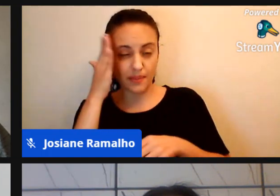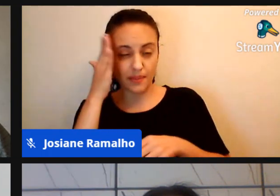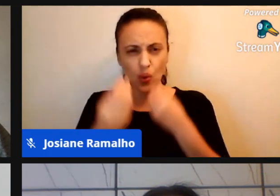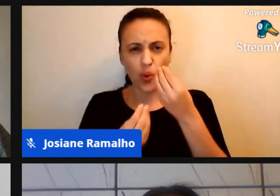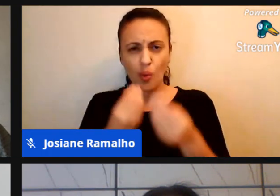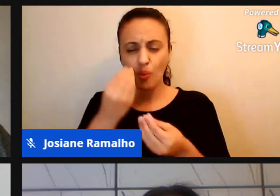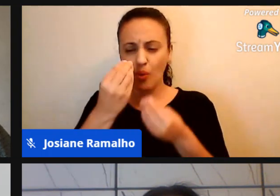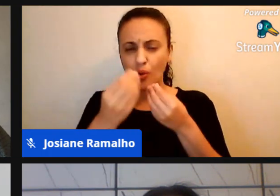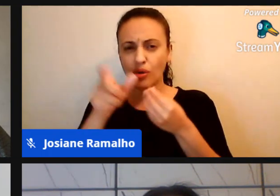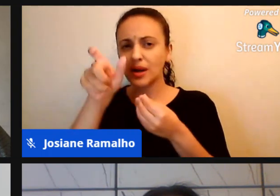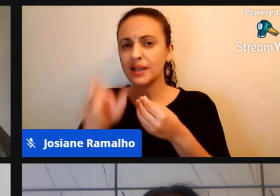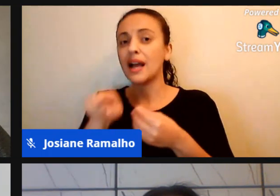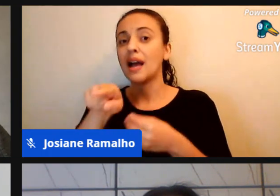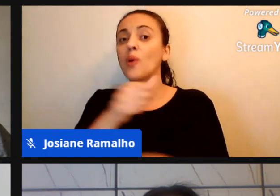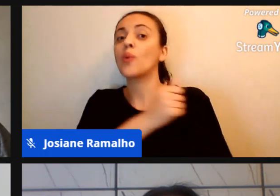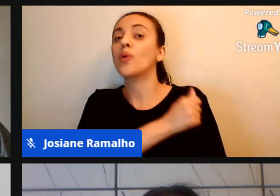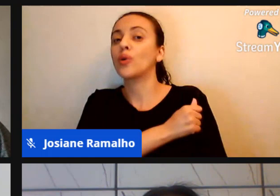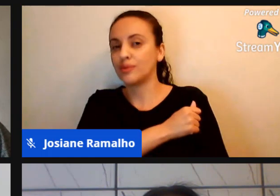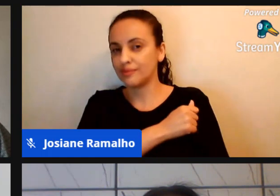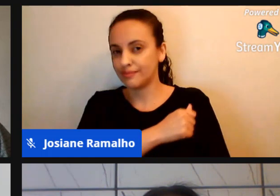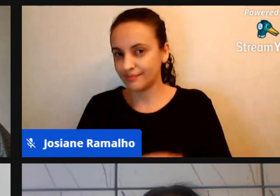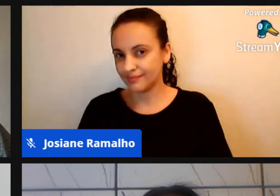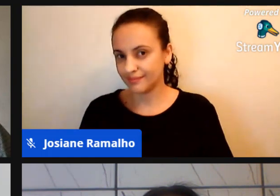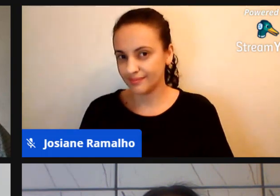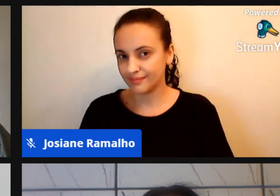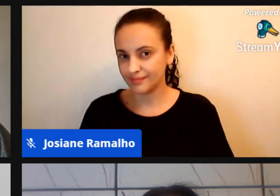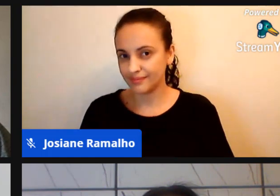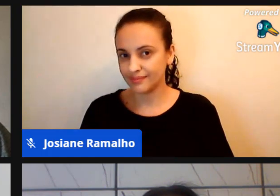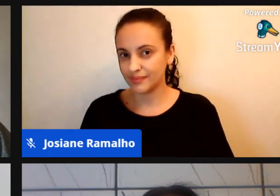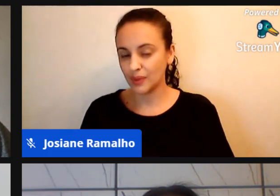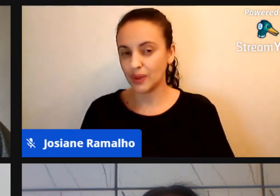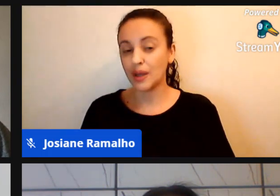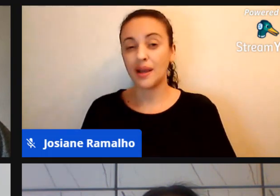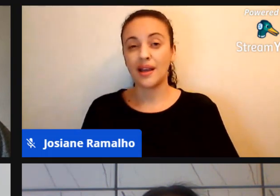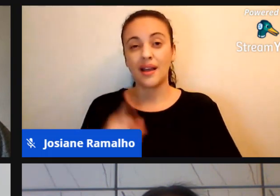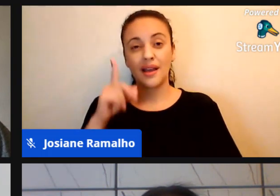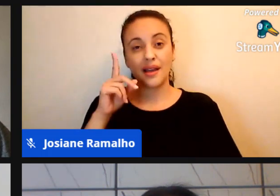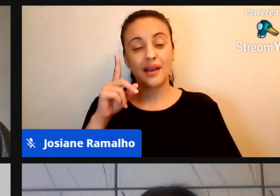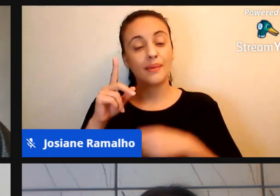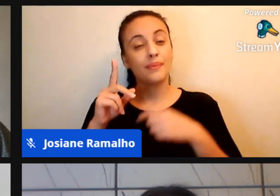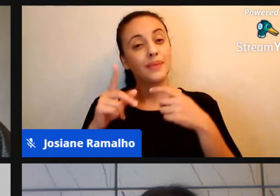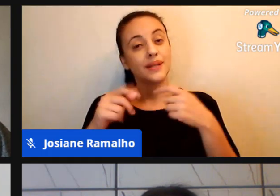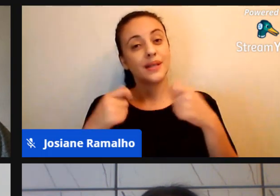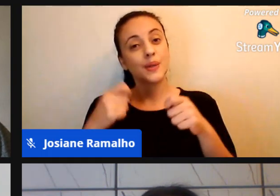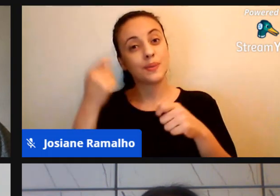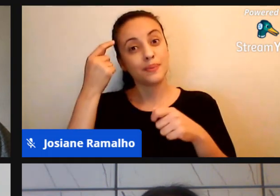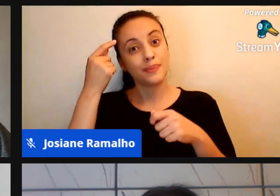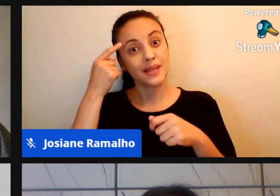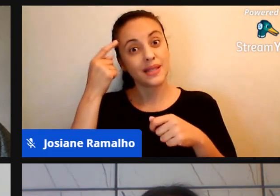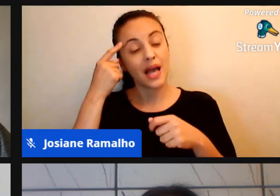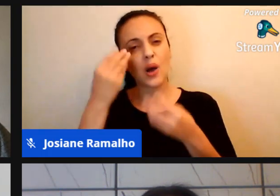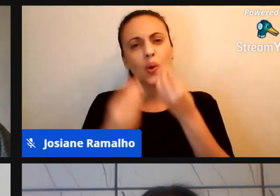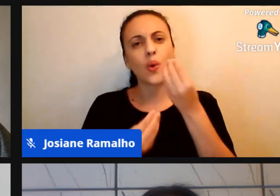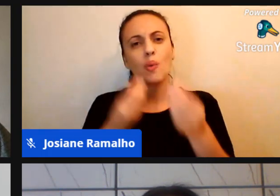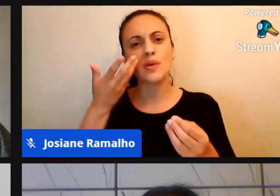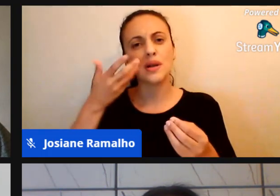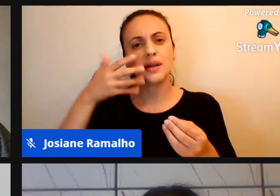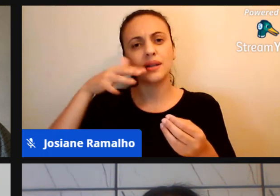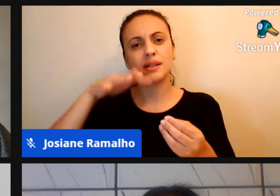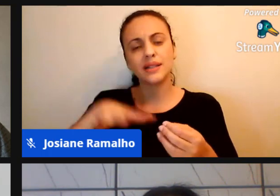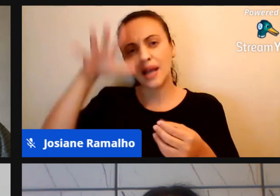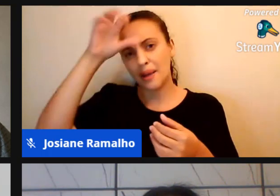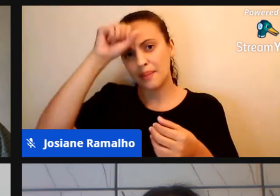aluno, porque é difícil a gente pensar, como que a criança aprende, passando por alguns